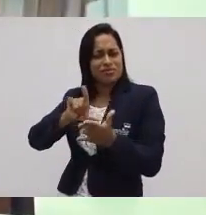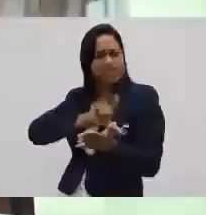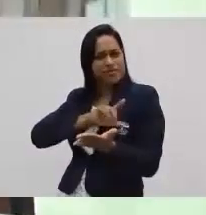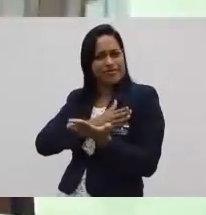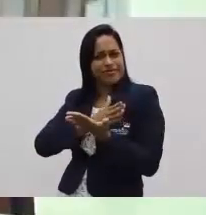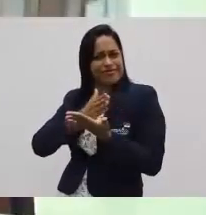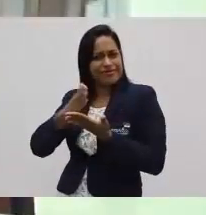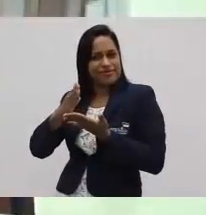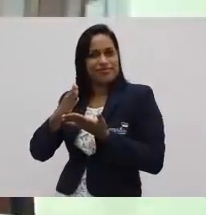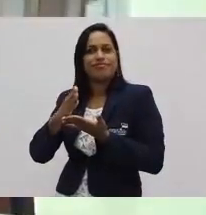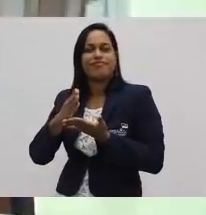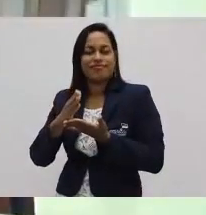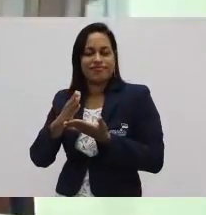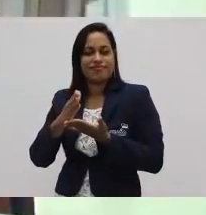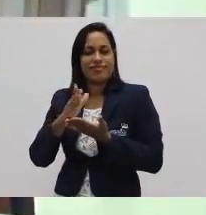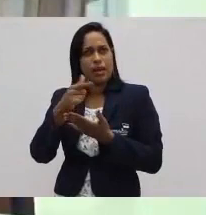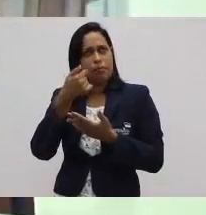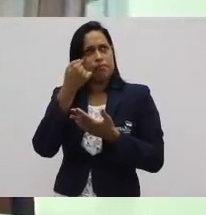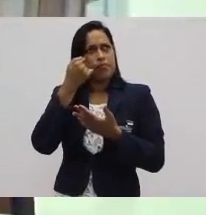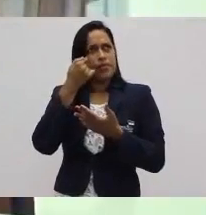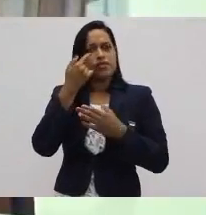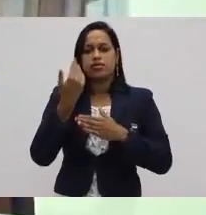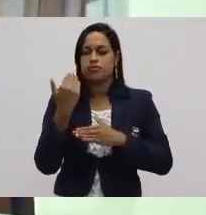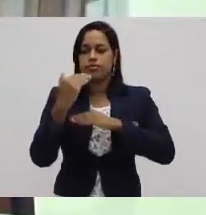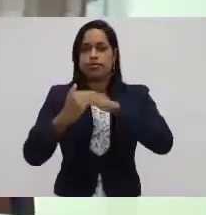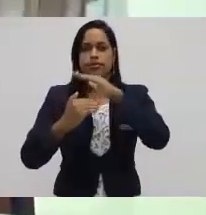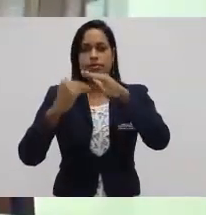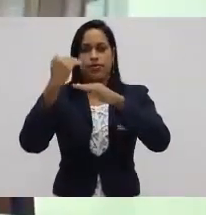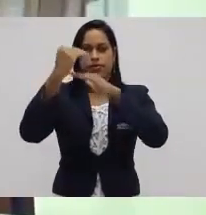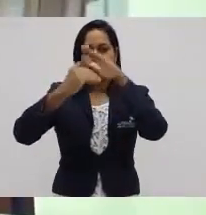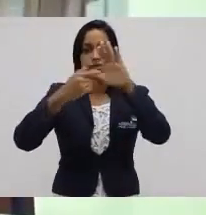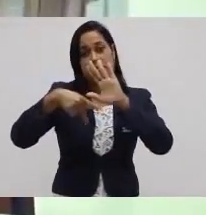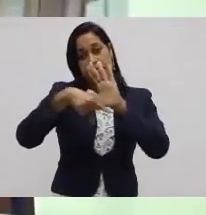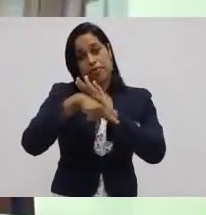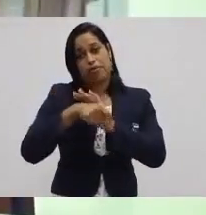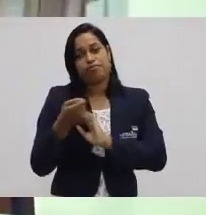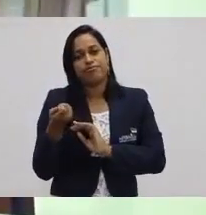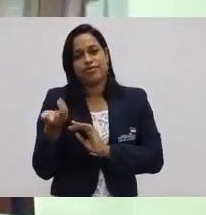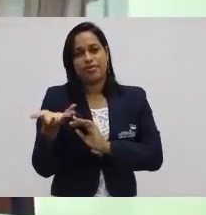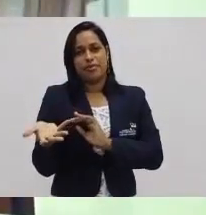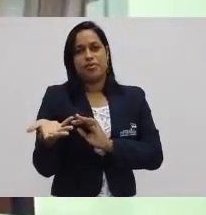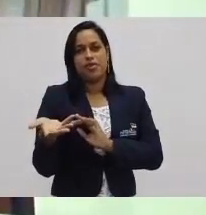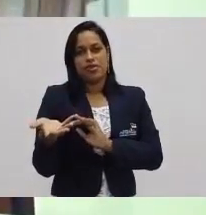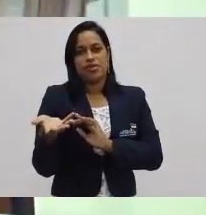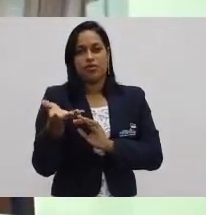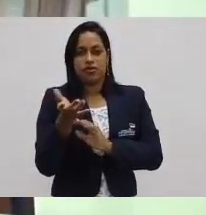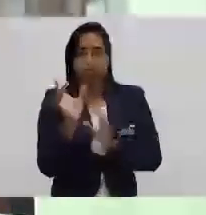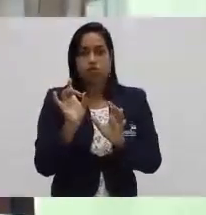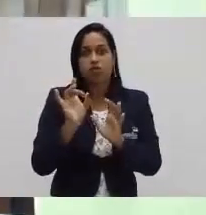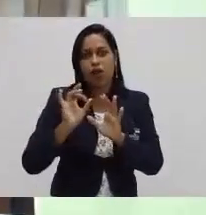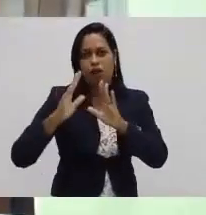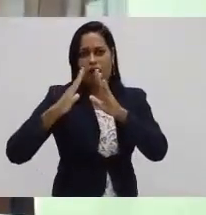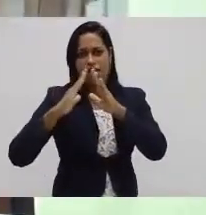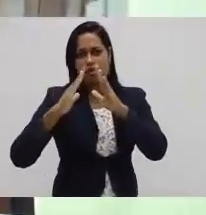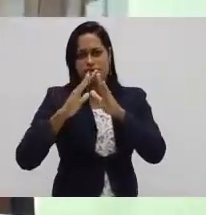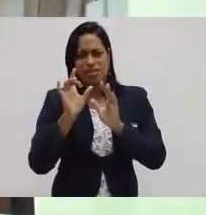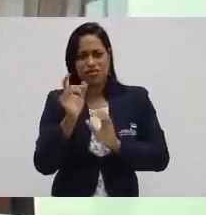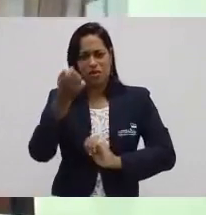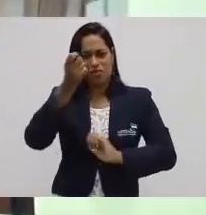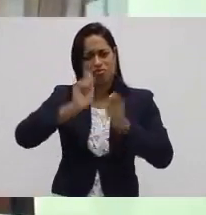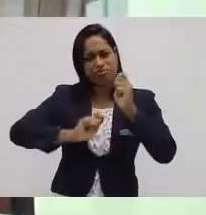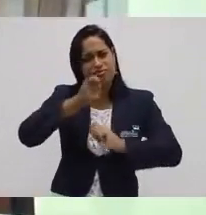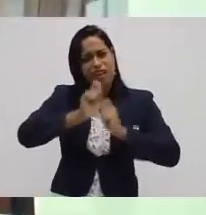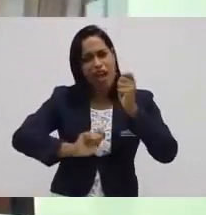caseira. Já pensando numa evolução do sistema de produção não ser tão caseiro, ser tão artesanal, tão